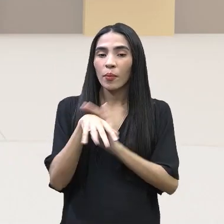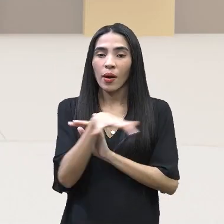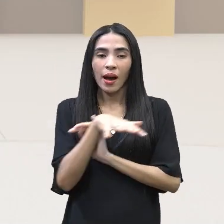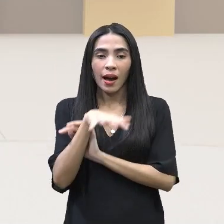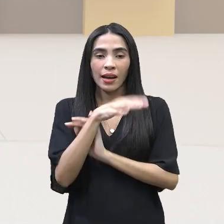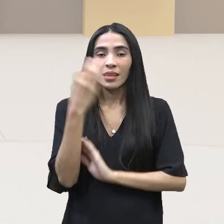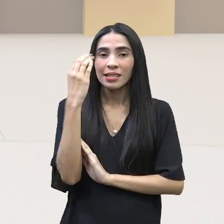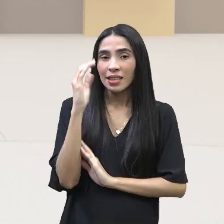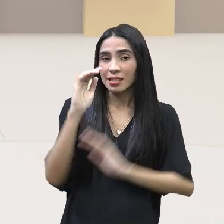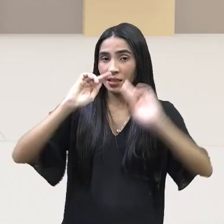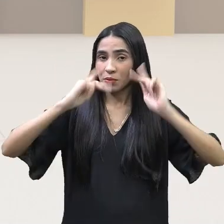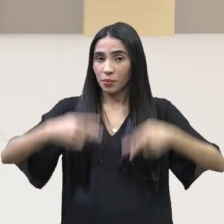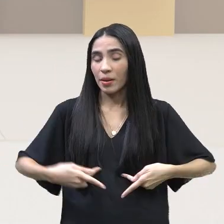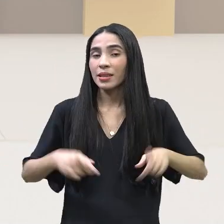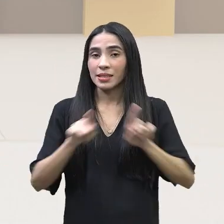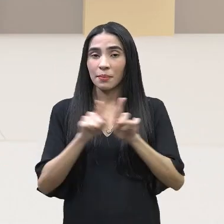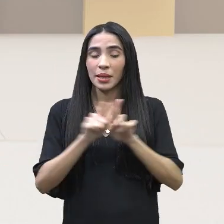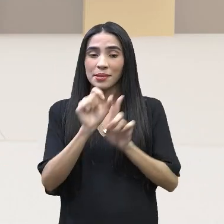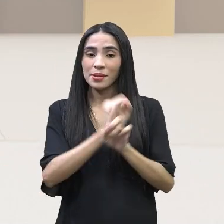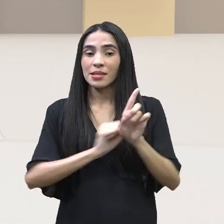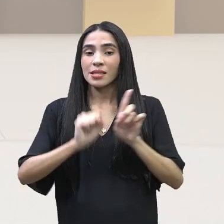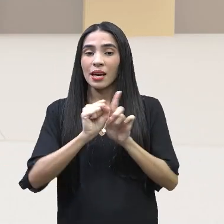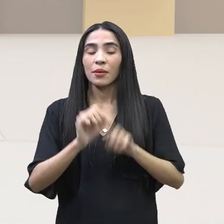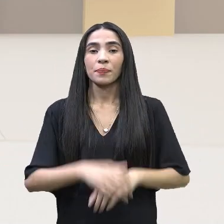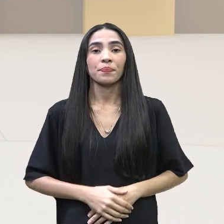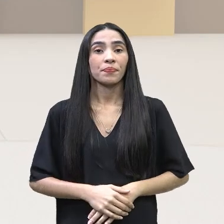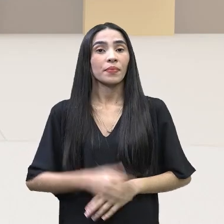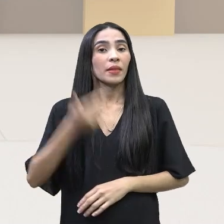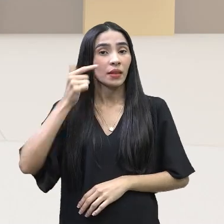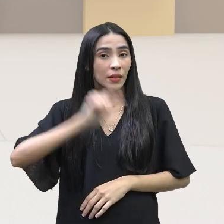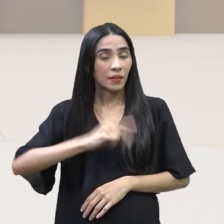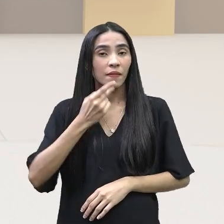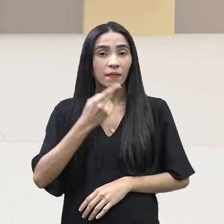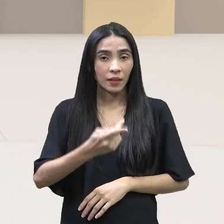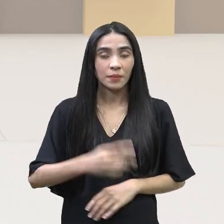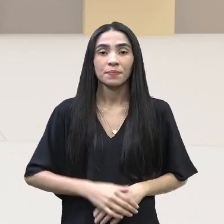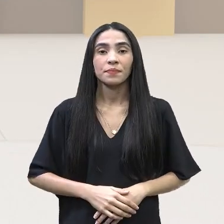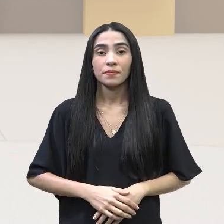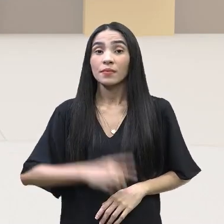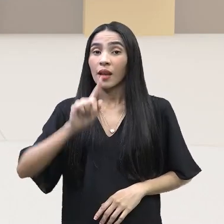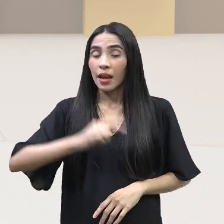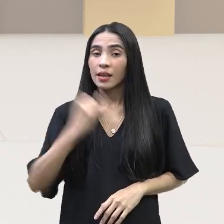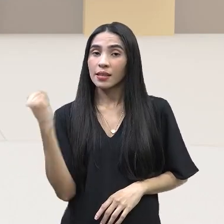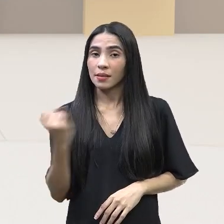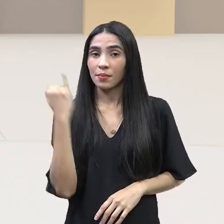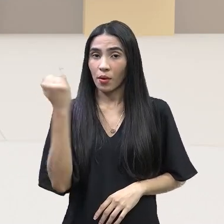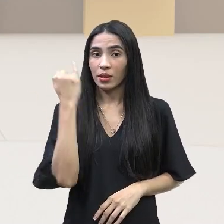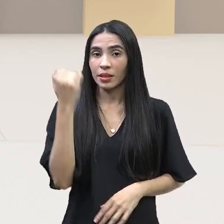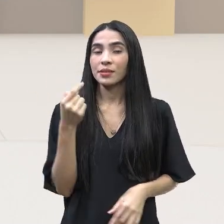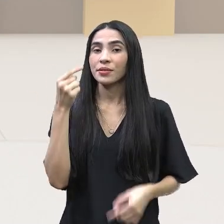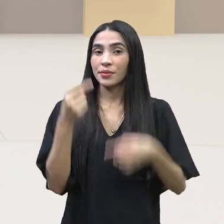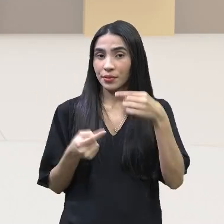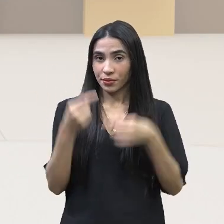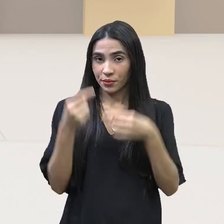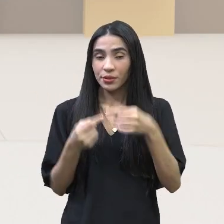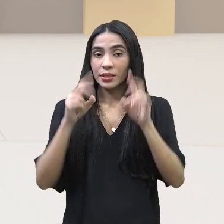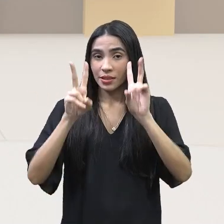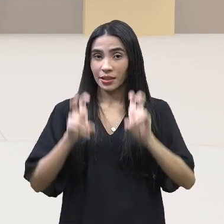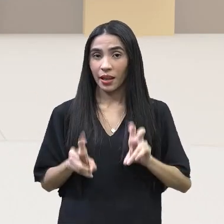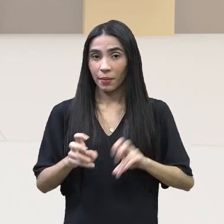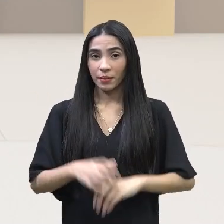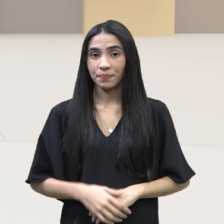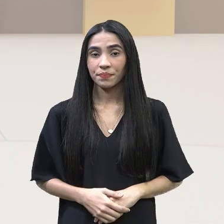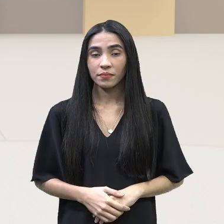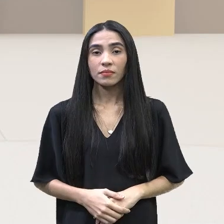pelas ciências humanas e sociais. Vou repetir isso aqui. É muito importante debater esses temas,